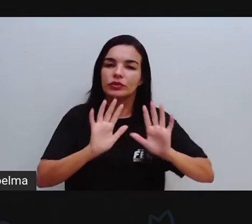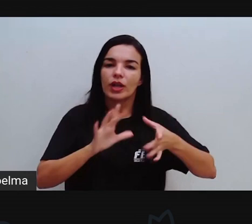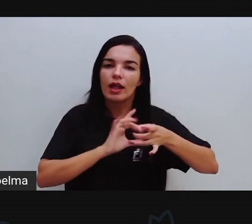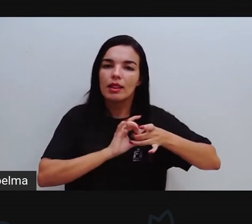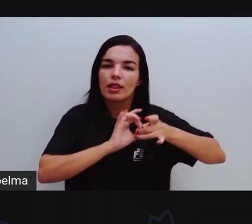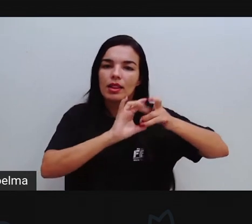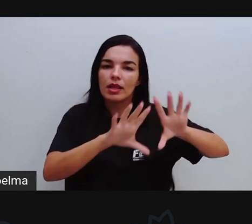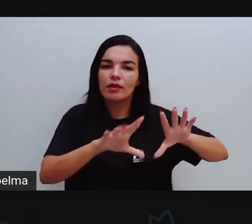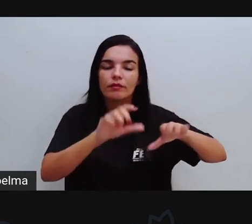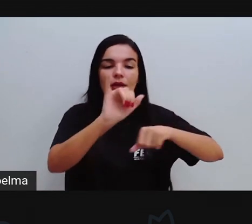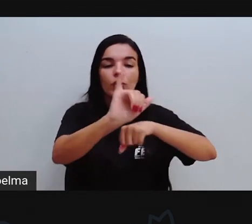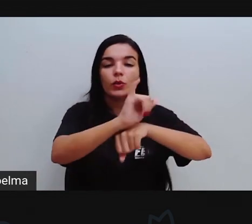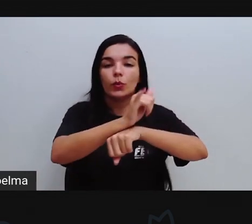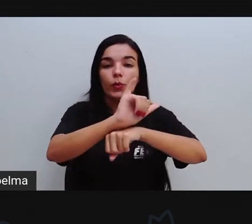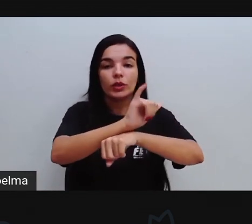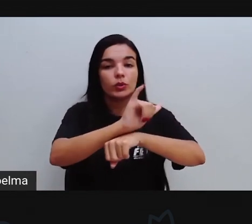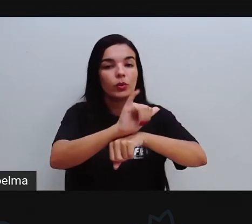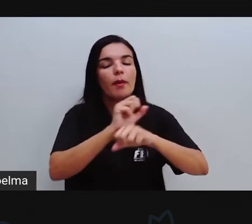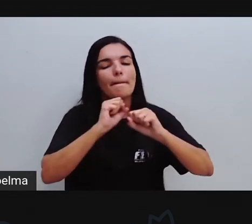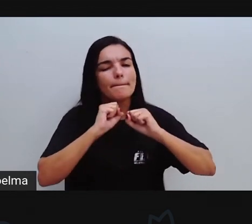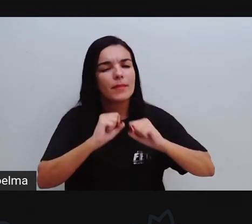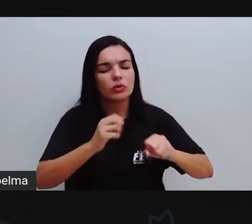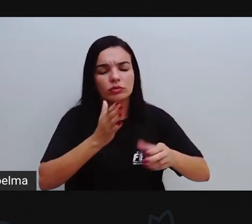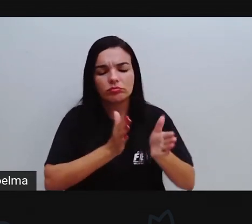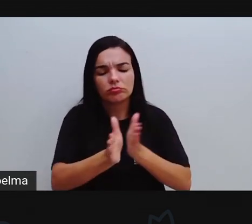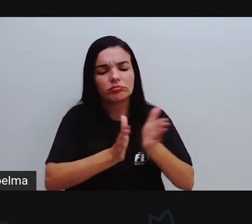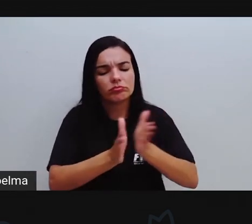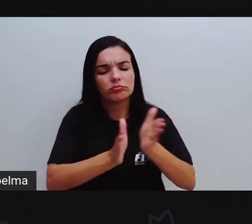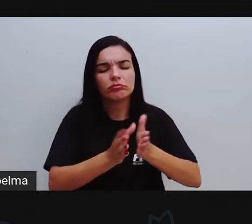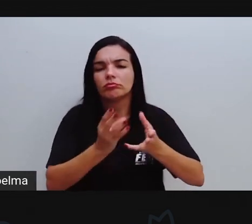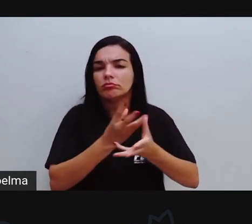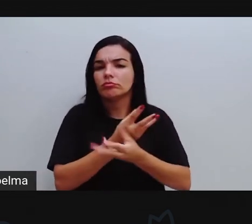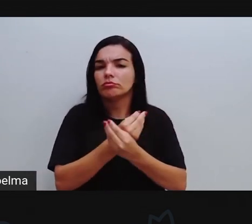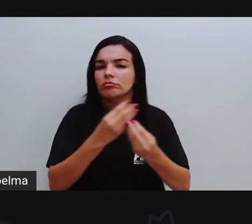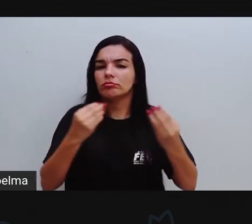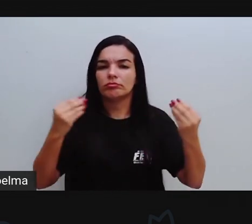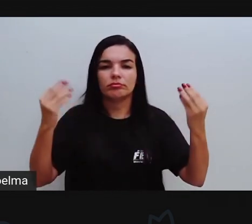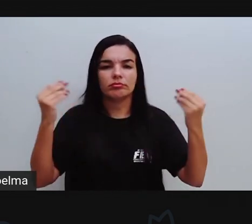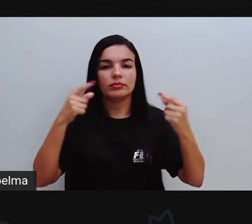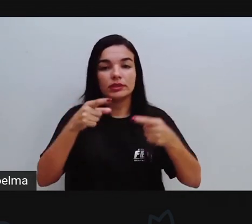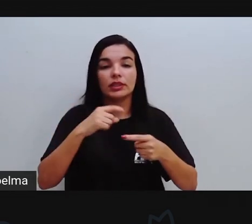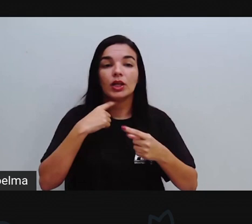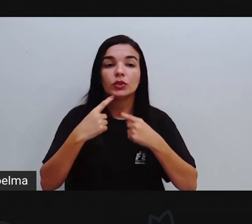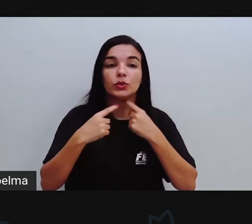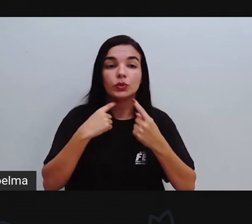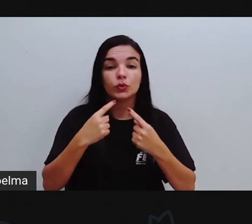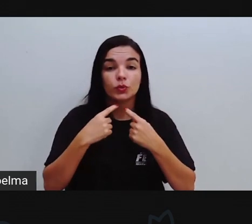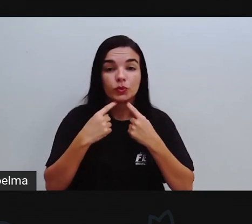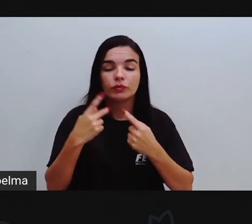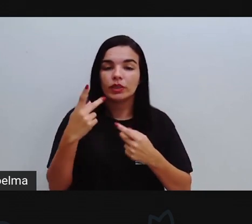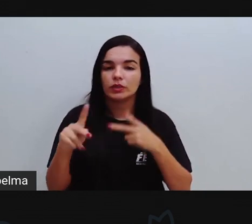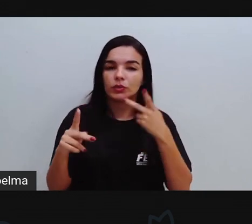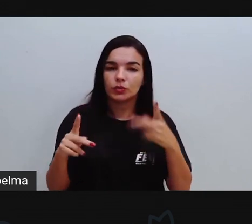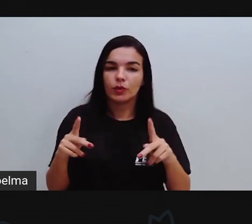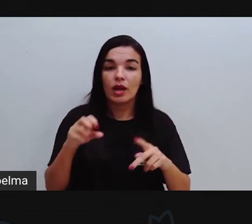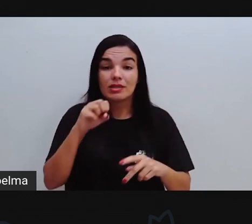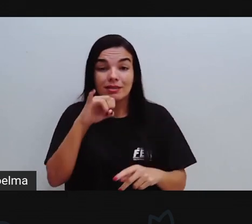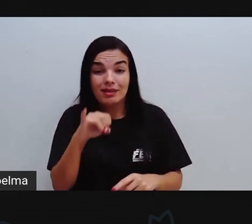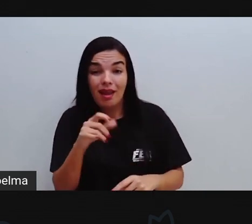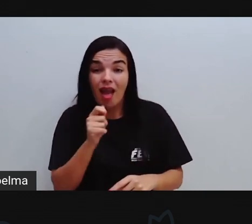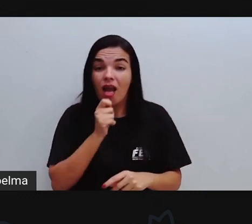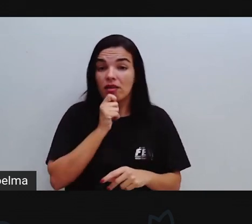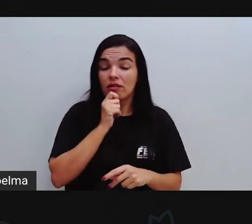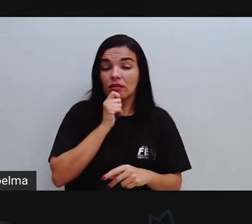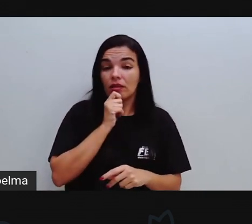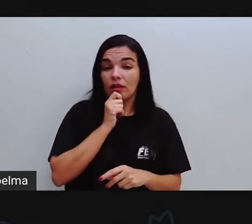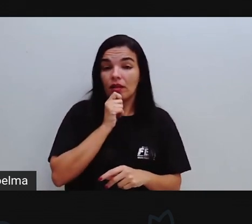vocês. Vocês podem acessar quantas vezes vocês quiserem, né? Até que vocês tirem aí as suas dúvidas. Se mesmo assim